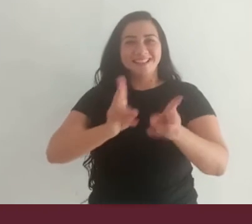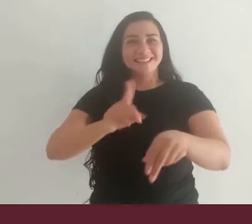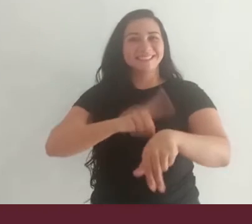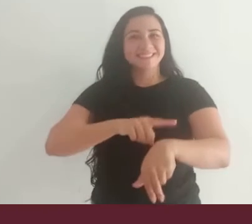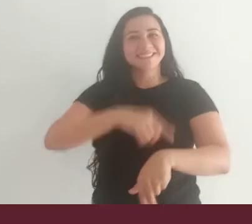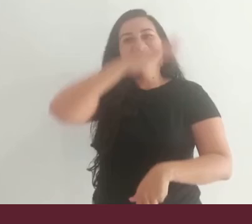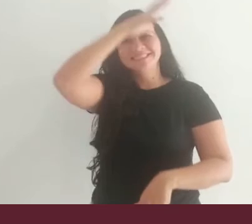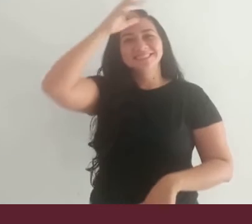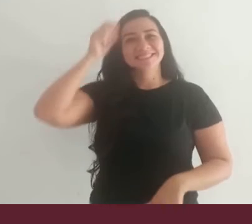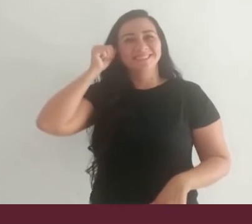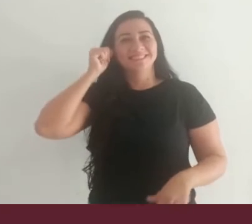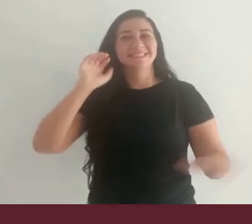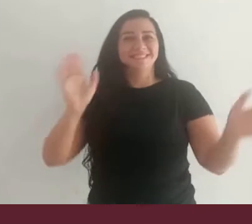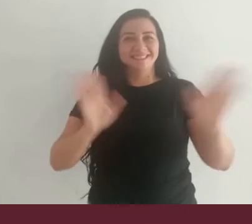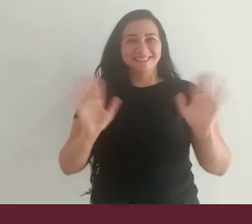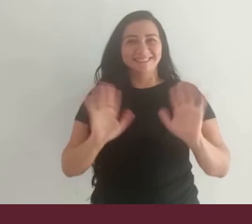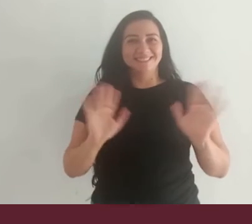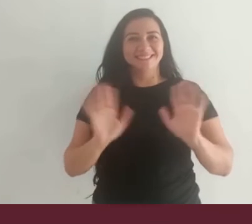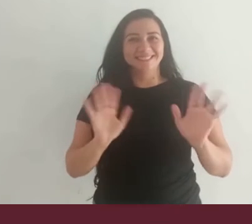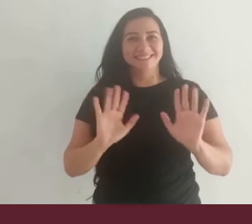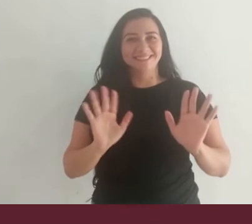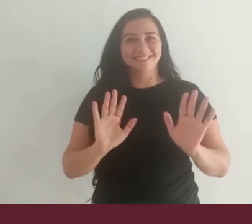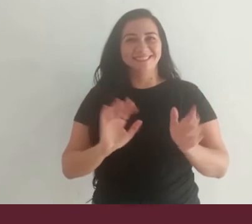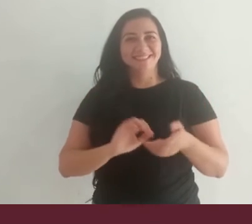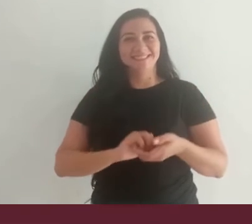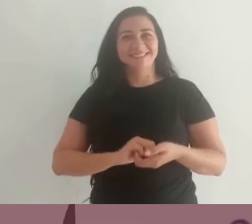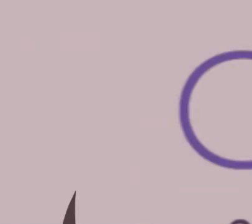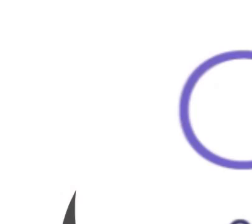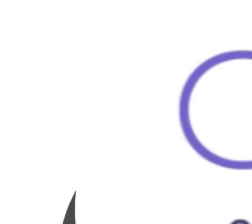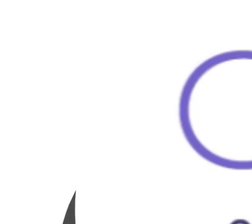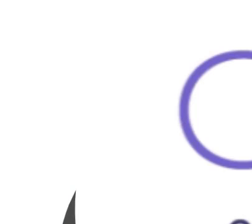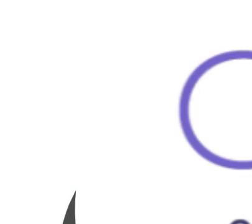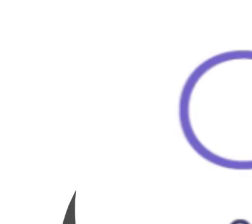Como sempre, horário Manaus. Tchau!